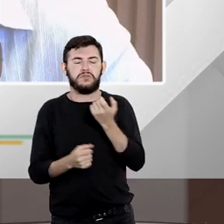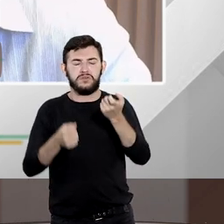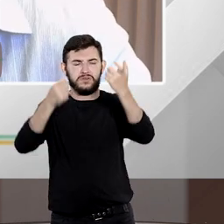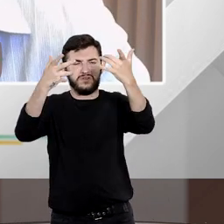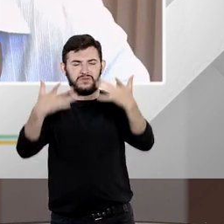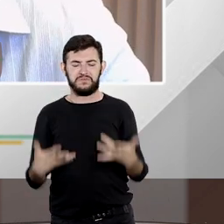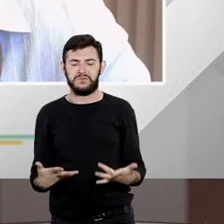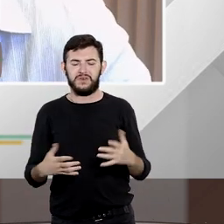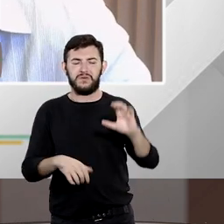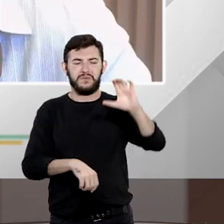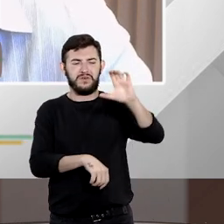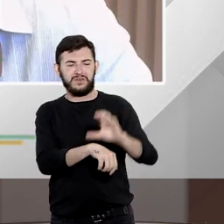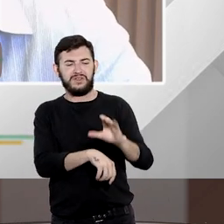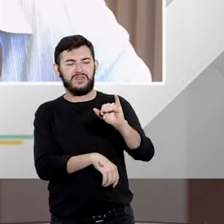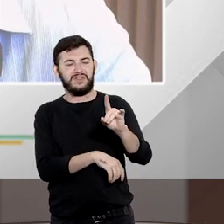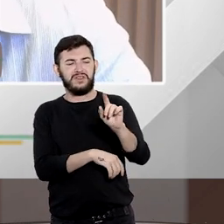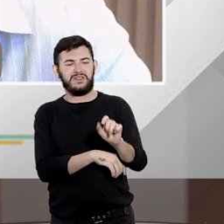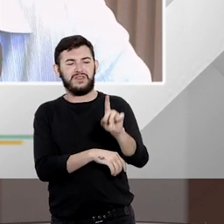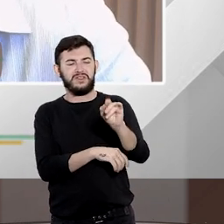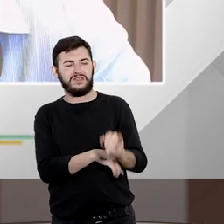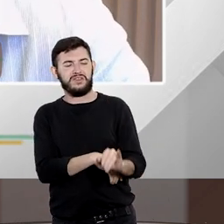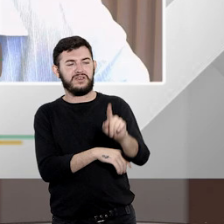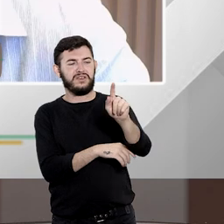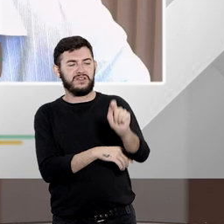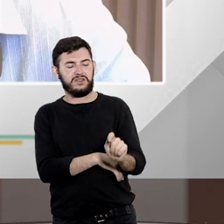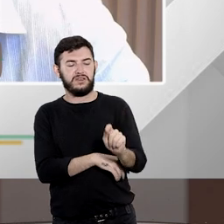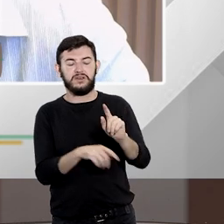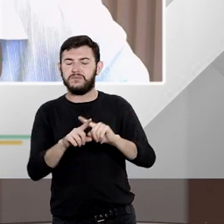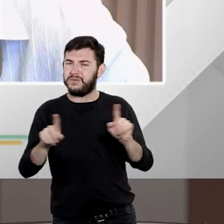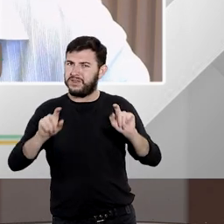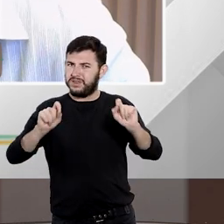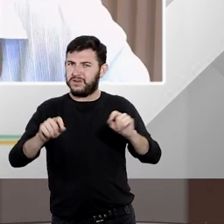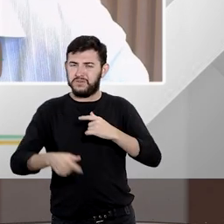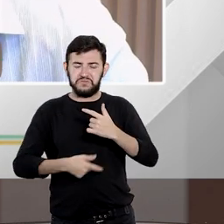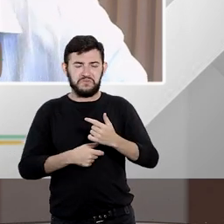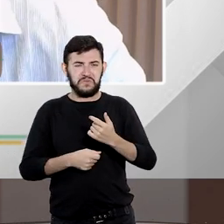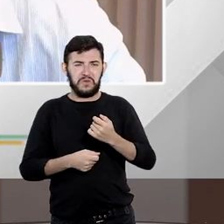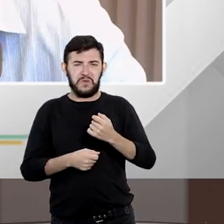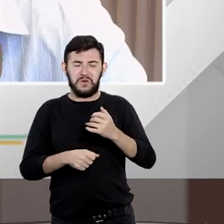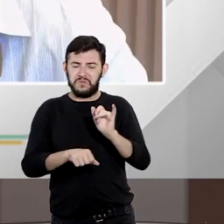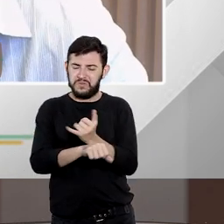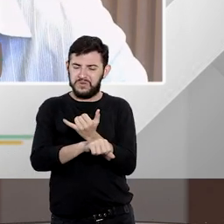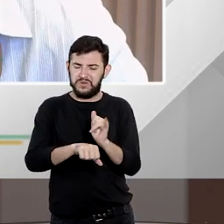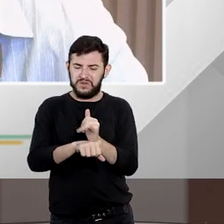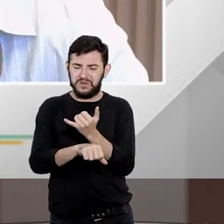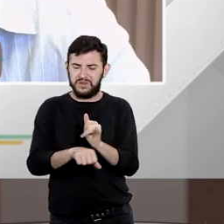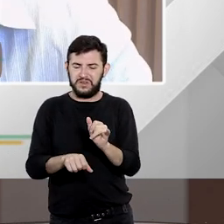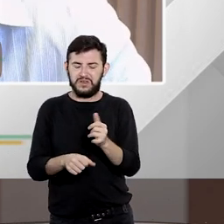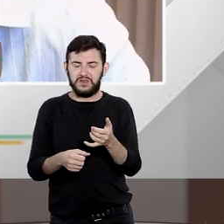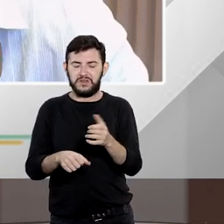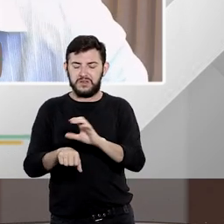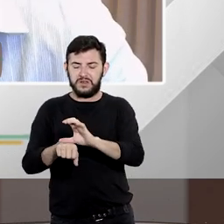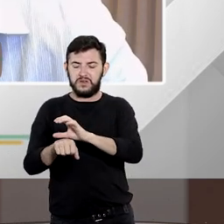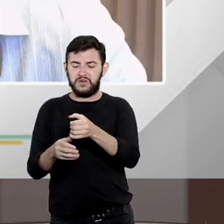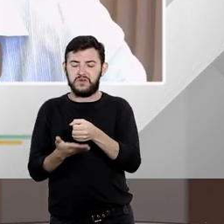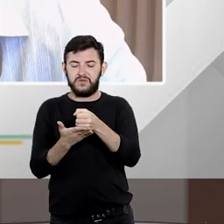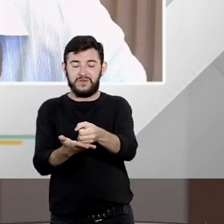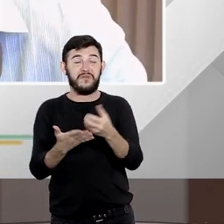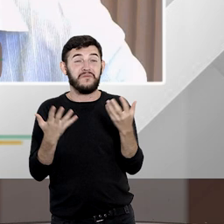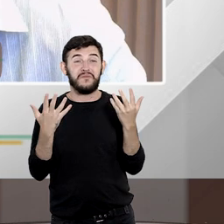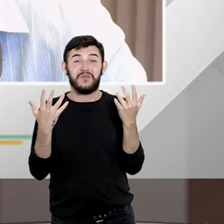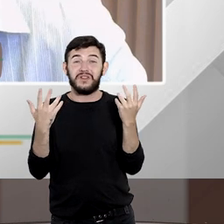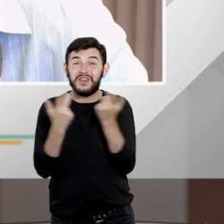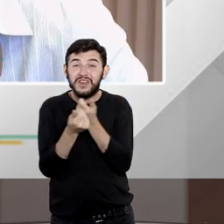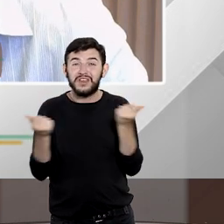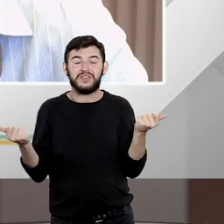de cidadania então é um instrumento muito forte muito bonito e que infelizmente não é tão utilizado